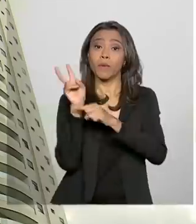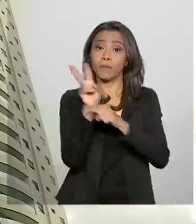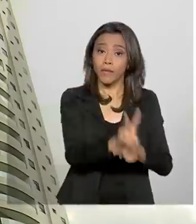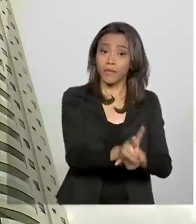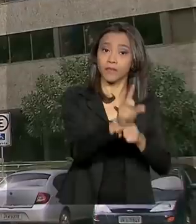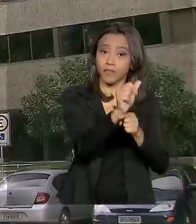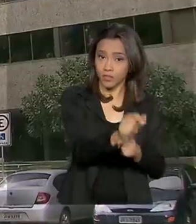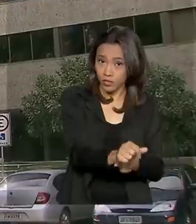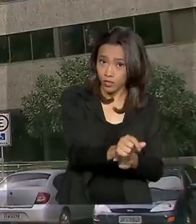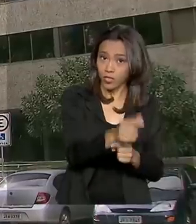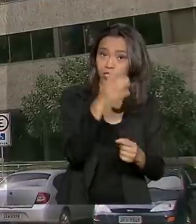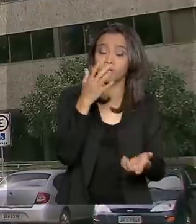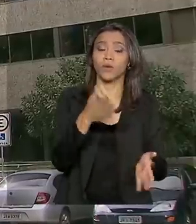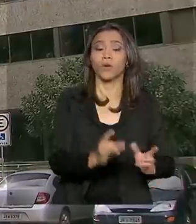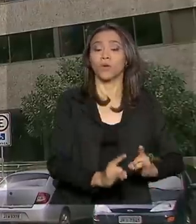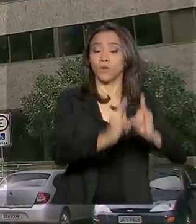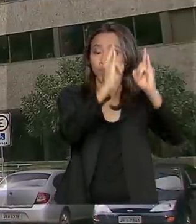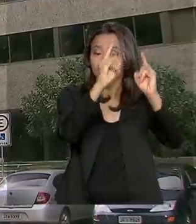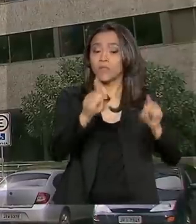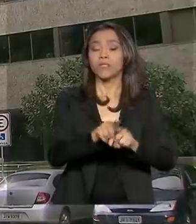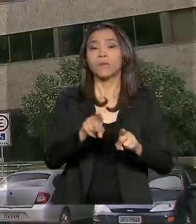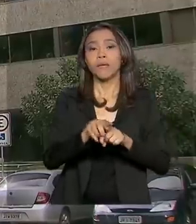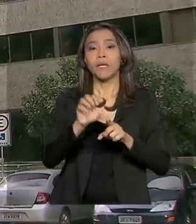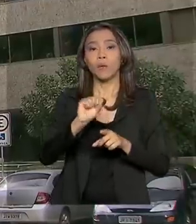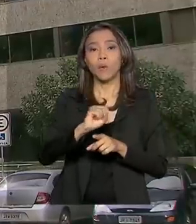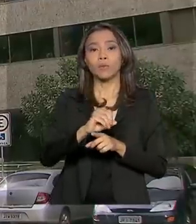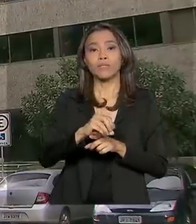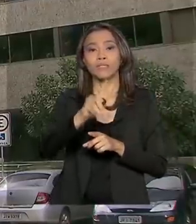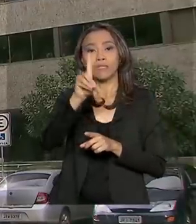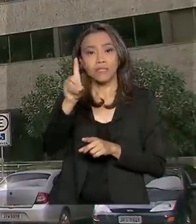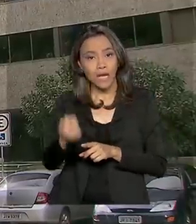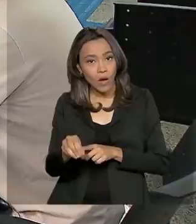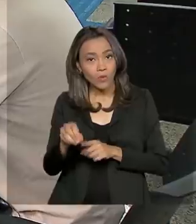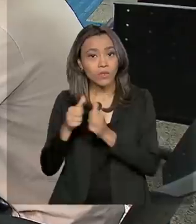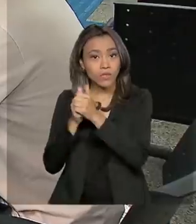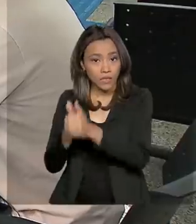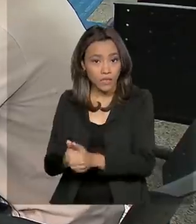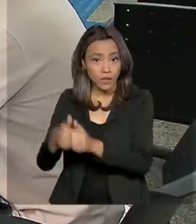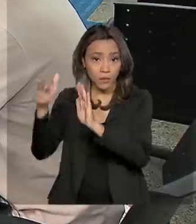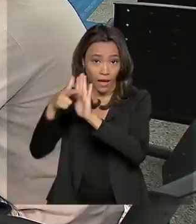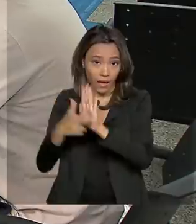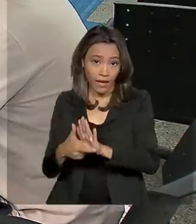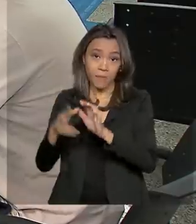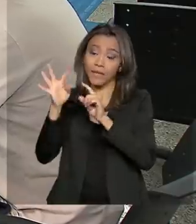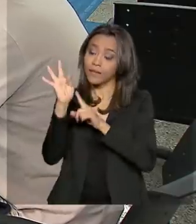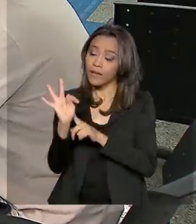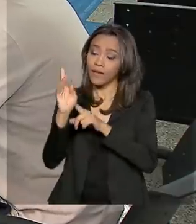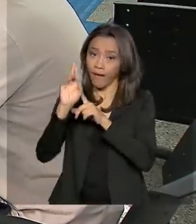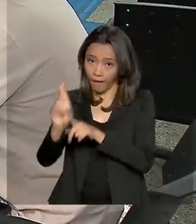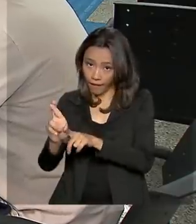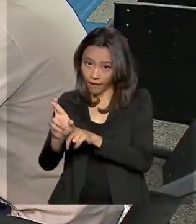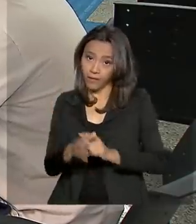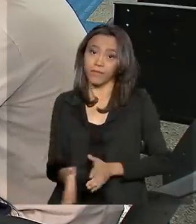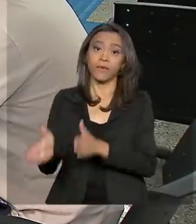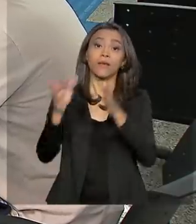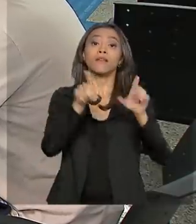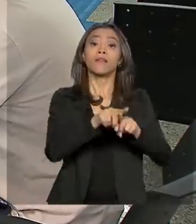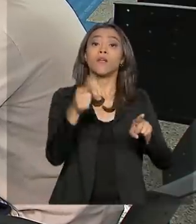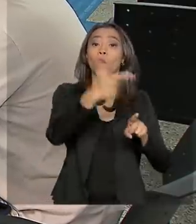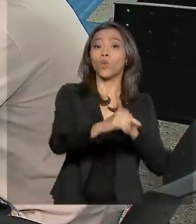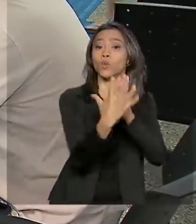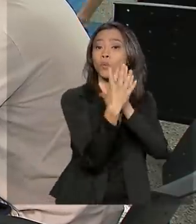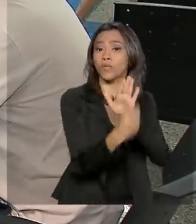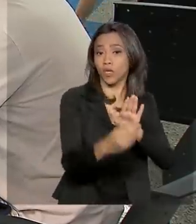residenciais com saldos devedores atualizados pela TR. No crédito pessoal, as taxas de juros